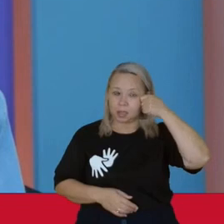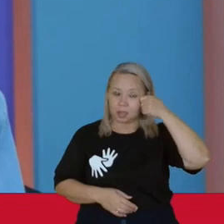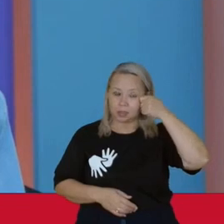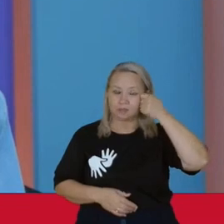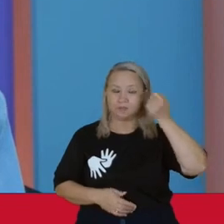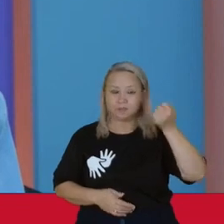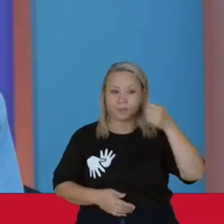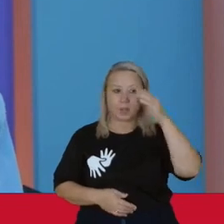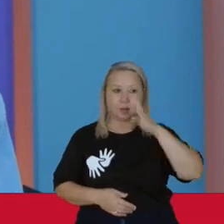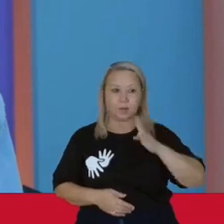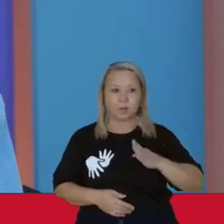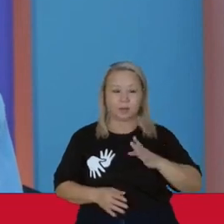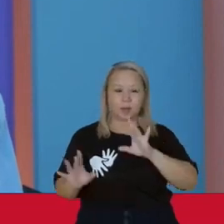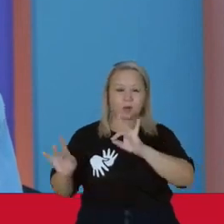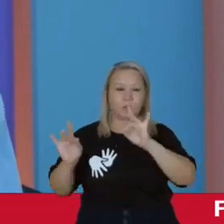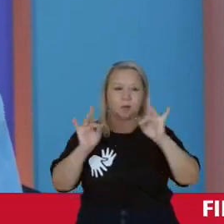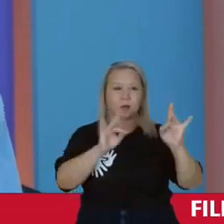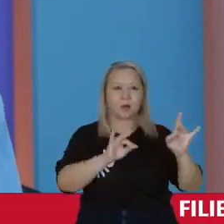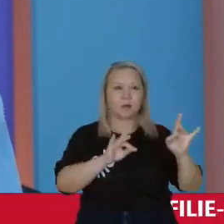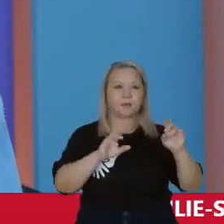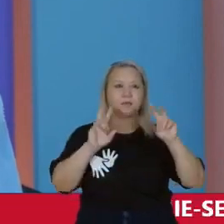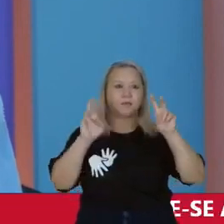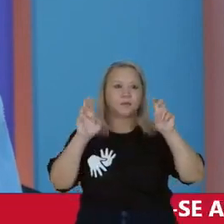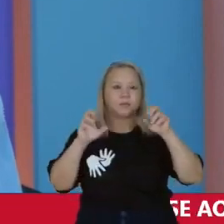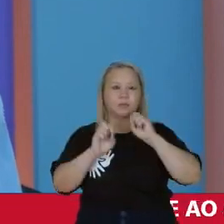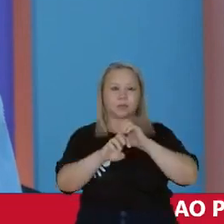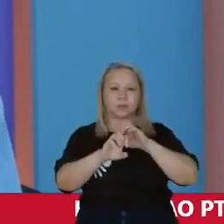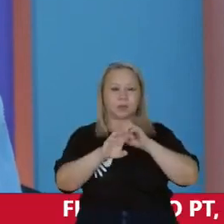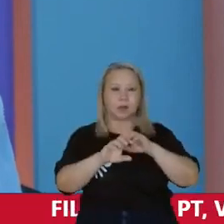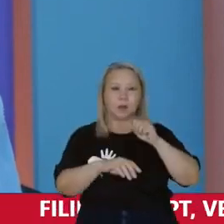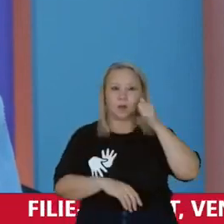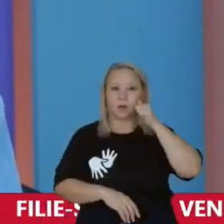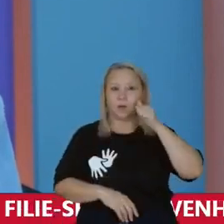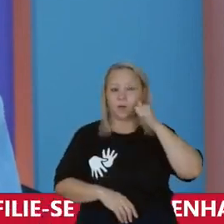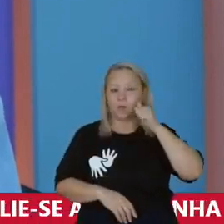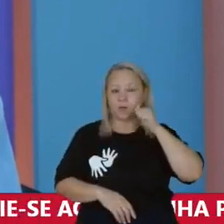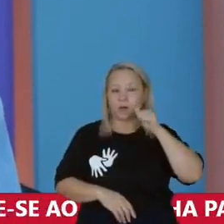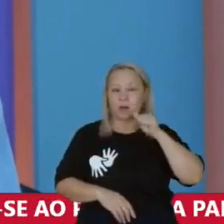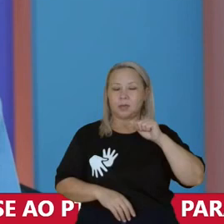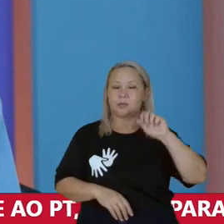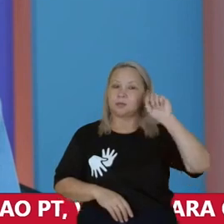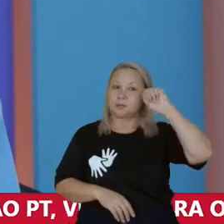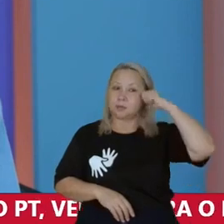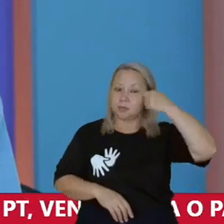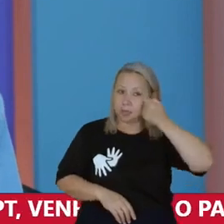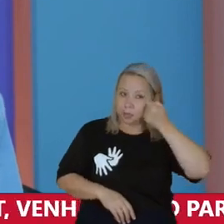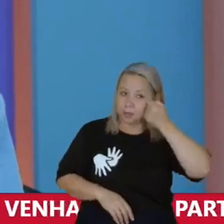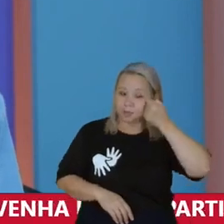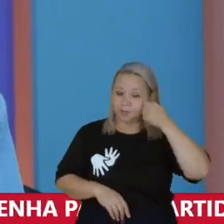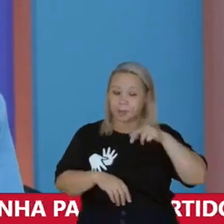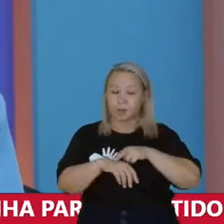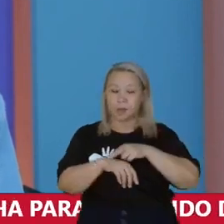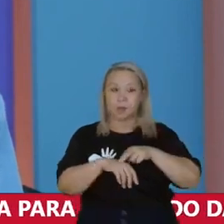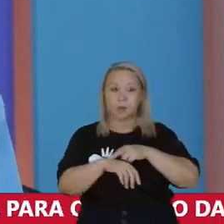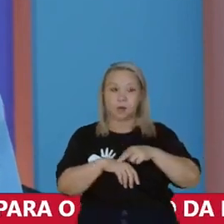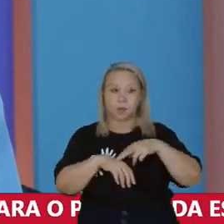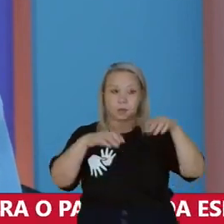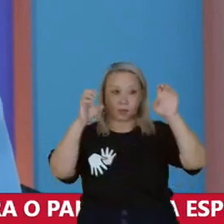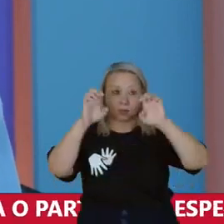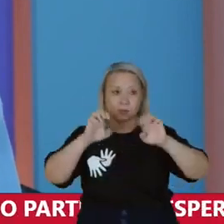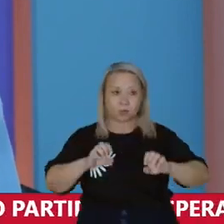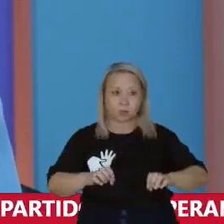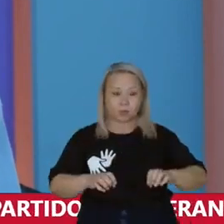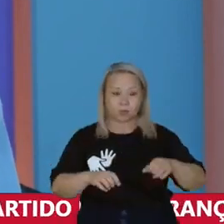convido a acompanhar agora trechos da aula Mulheres negras e o racismo estrutural na sociedade capitalista Com a deputada